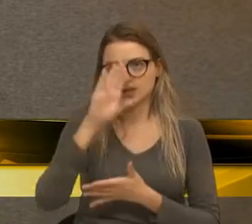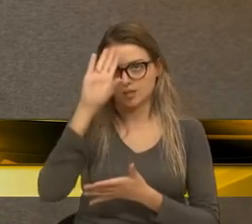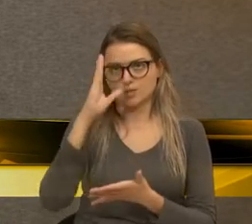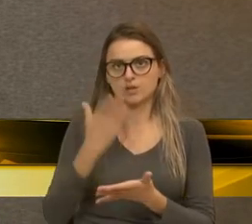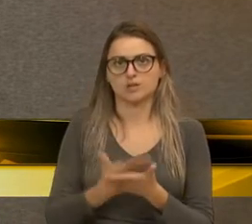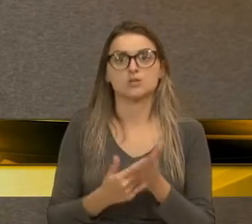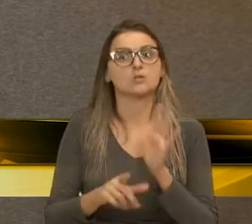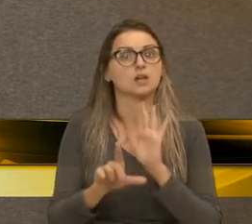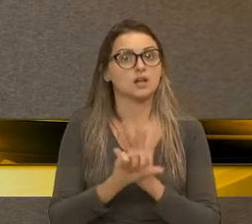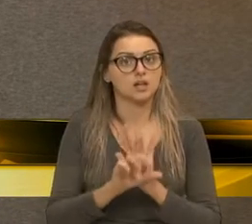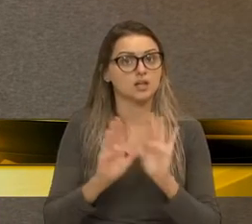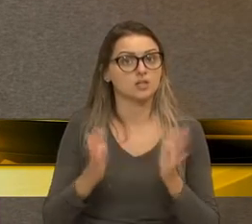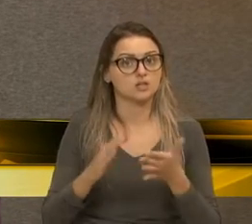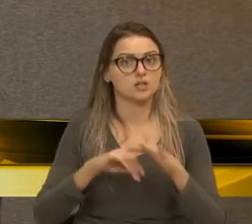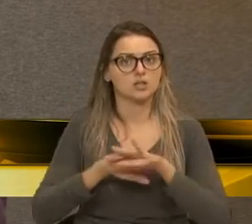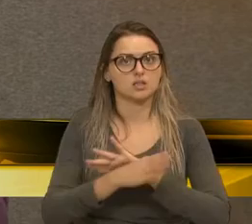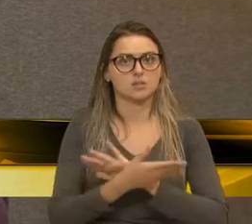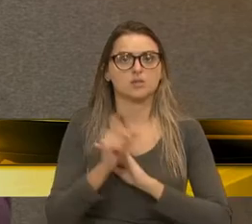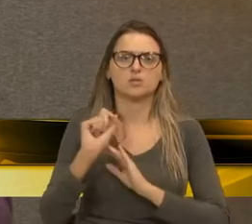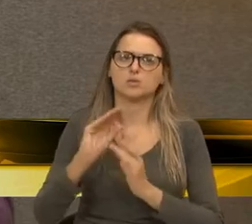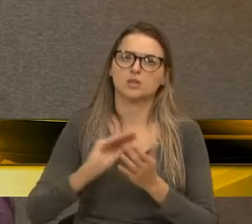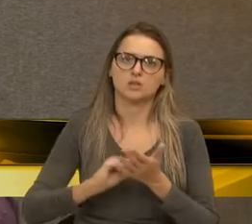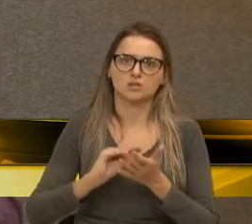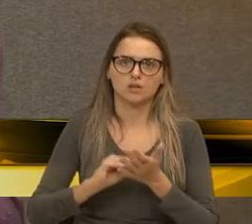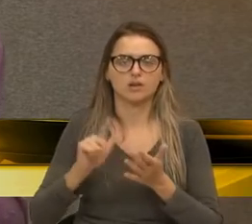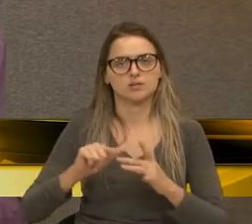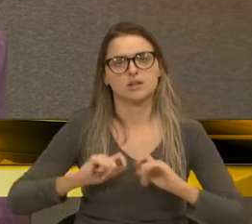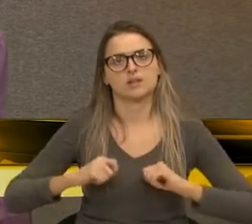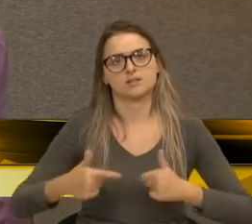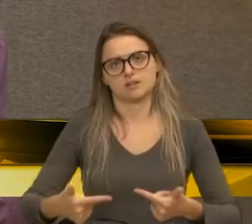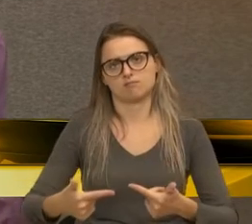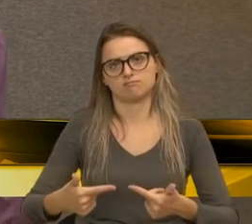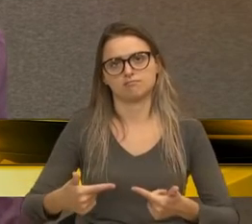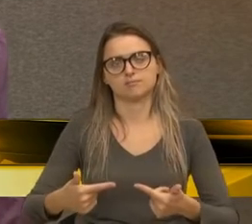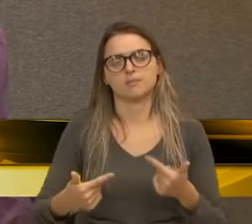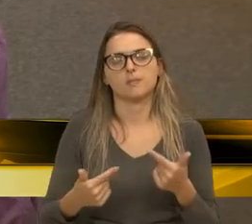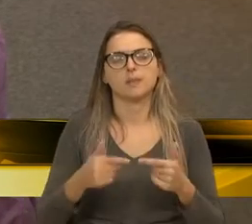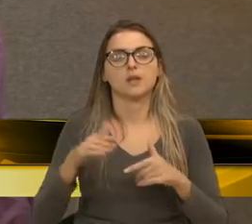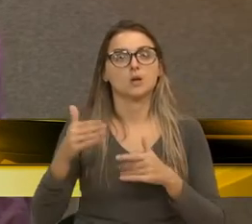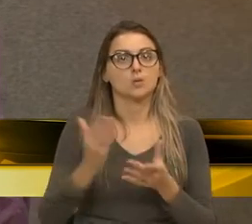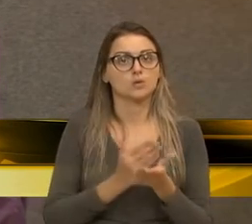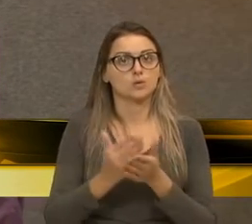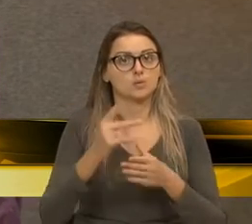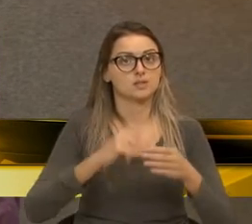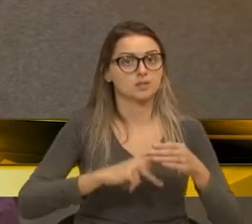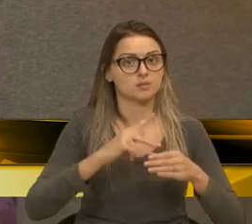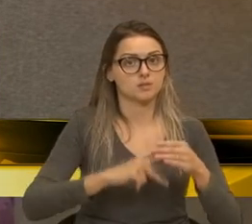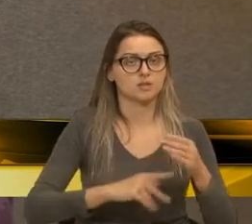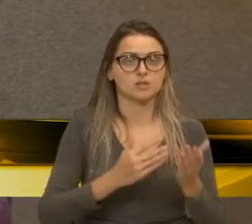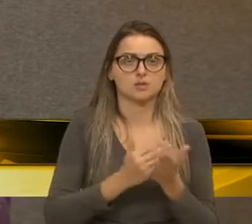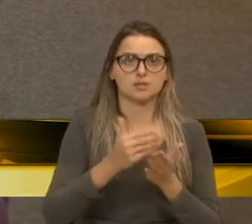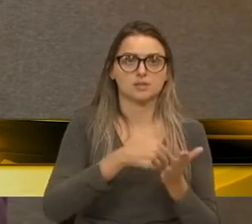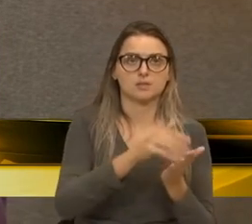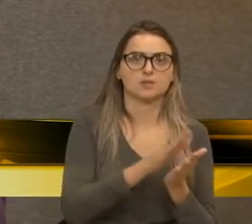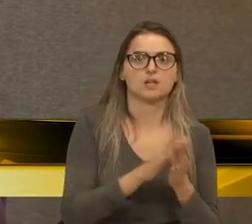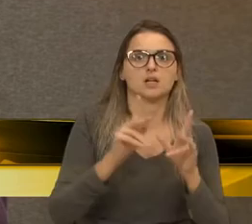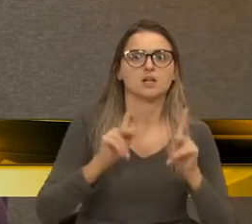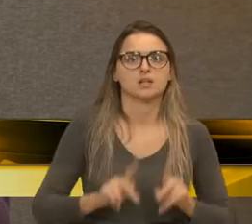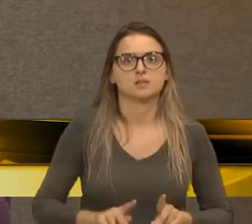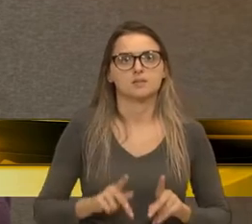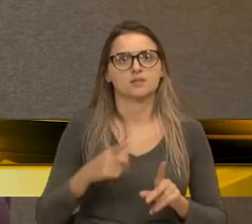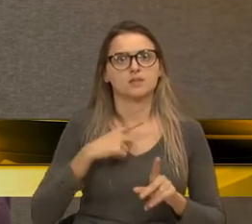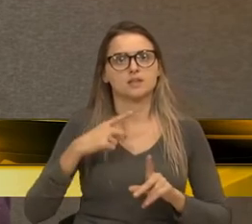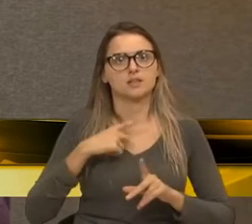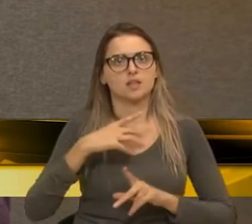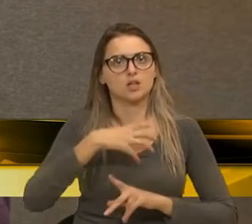a lei está bem adequada, o que falta agora é ação. E a hora que começar a notificar alguns, a gente sabe que o pessoal vai dar um